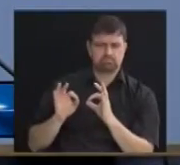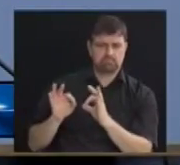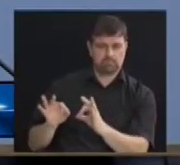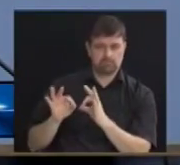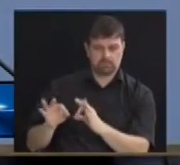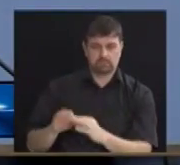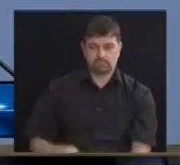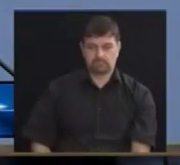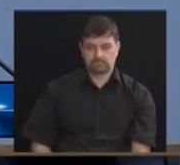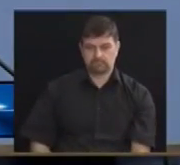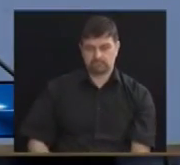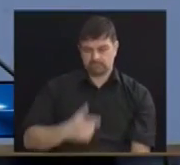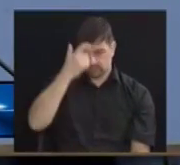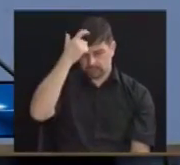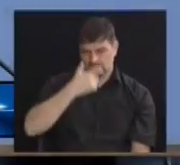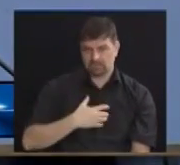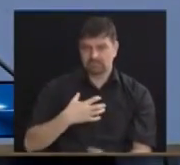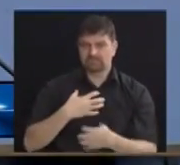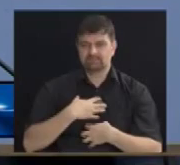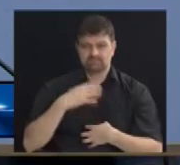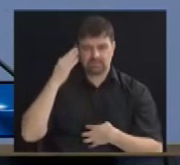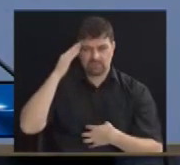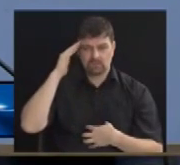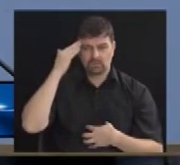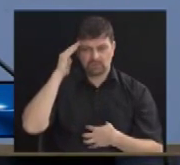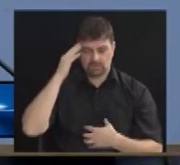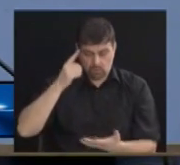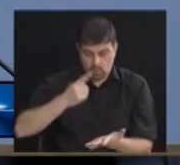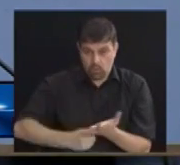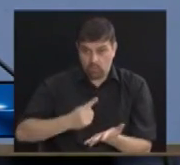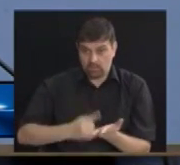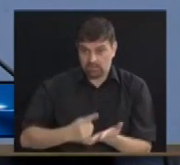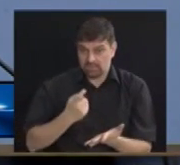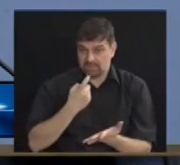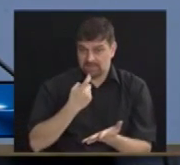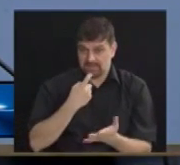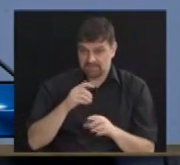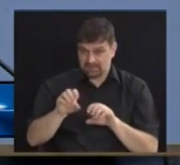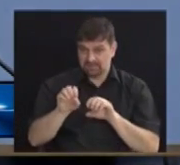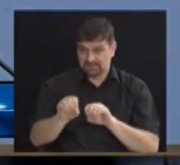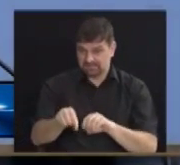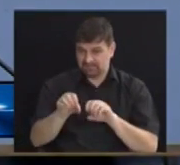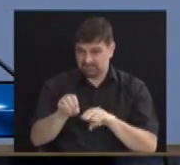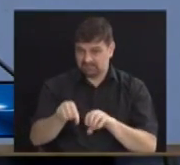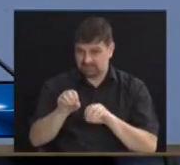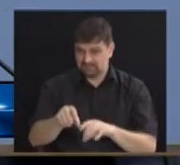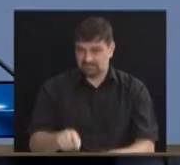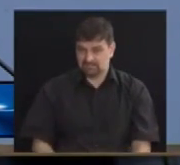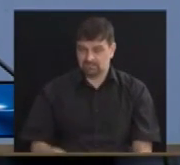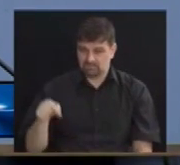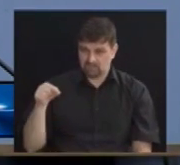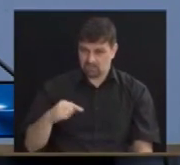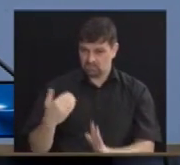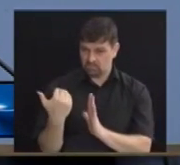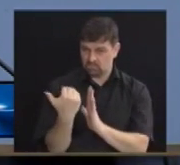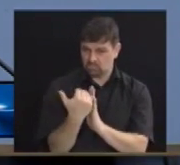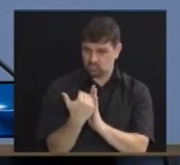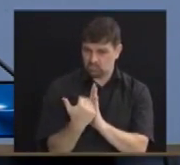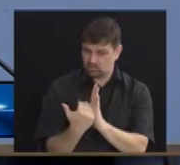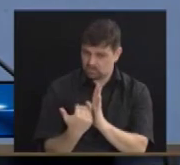Eu entendo que o compromisso Campinas pela educação é um movimento,